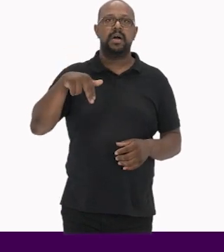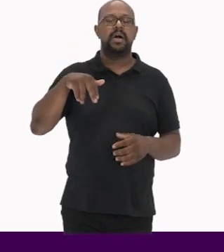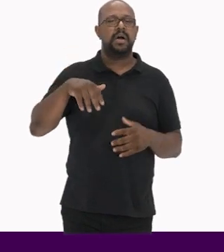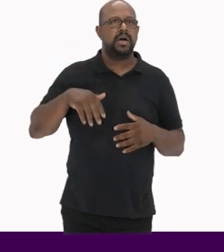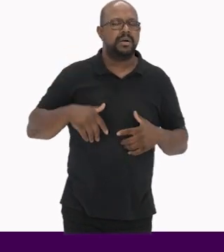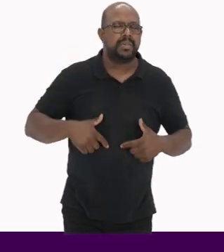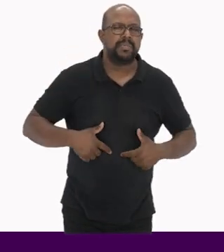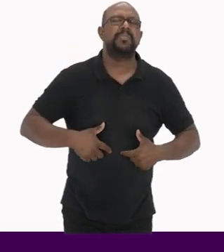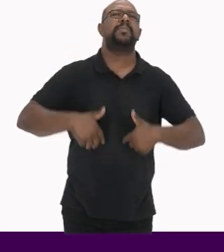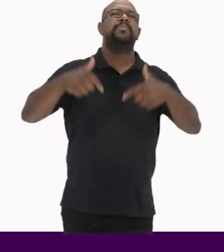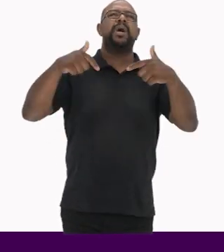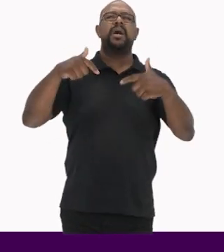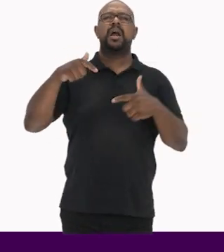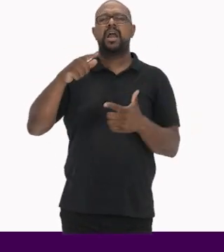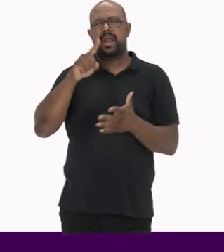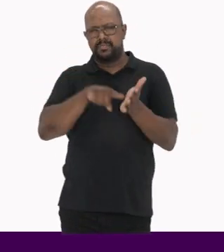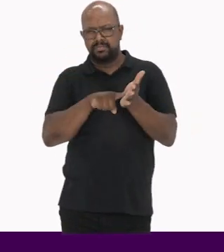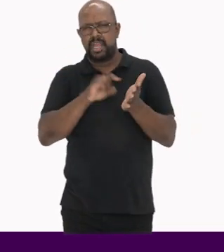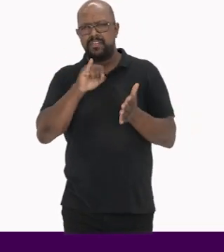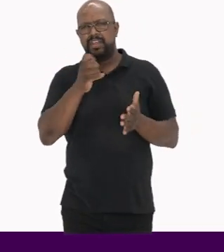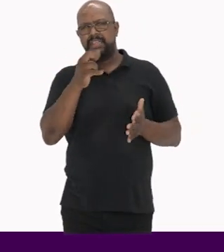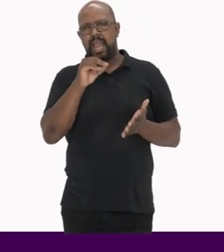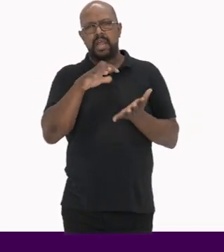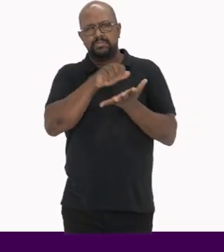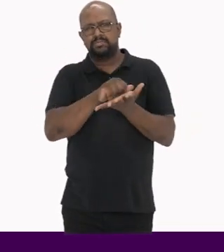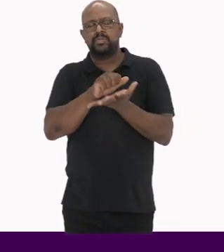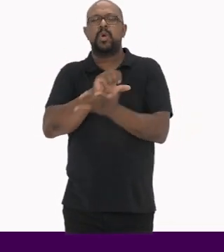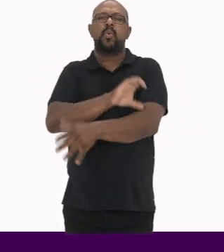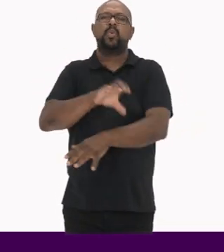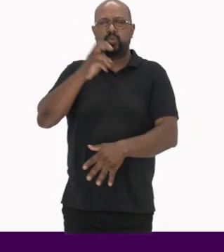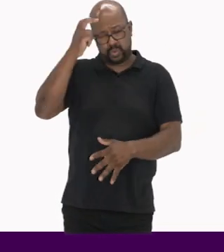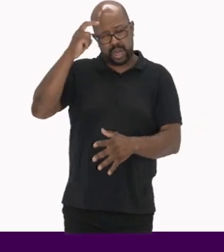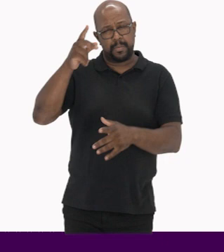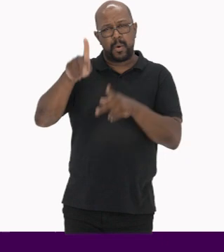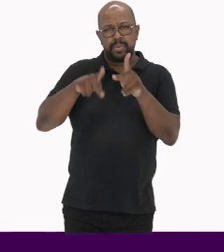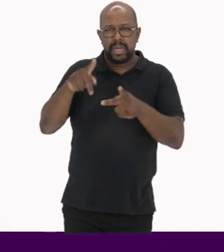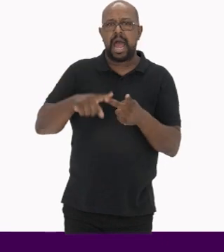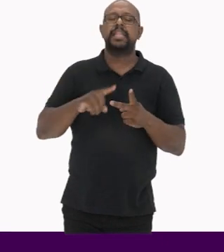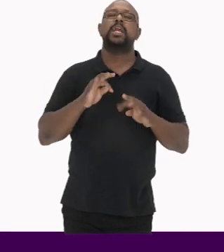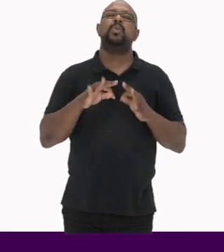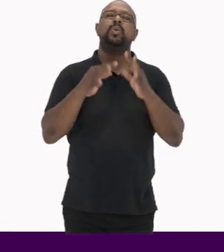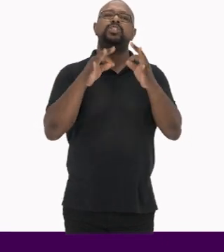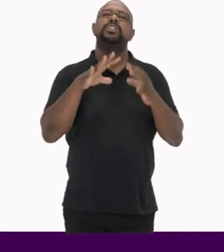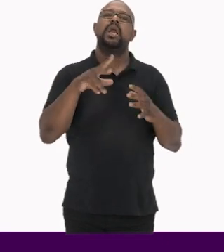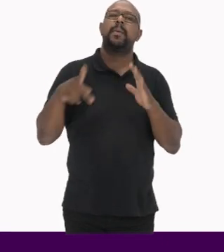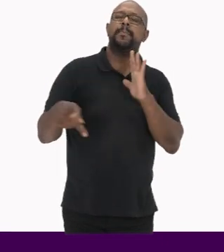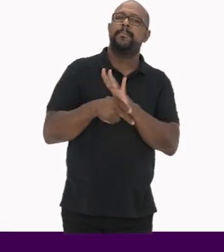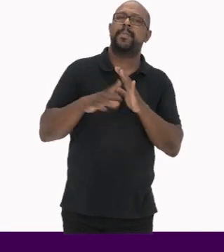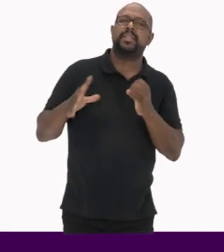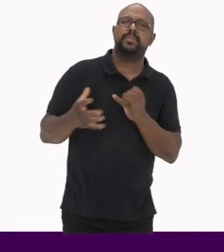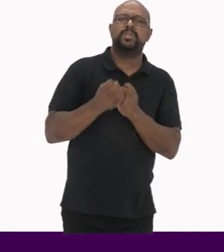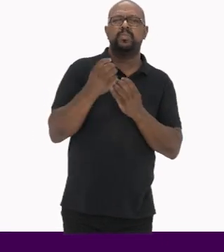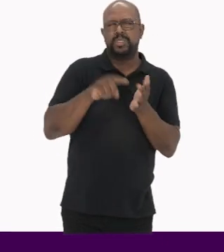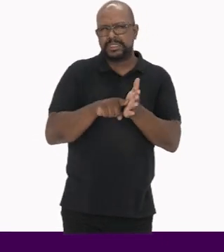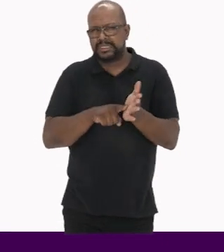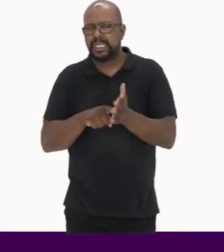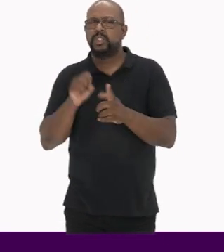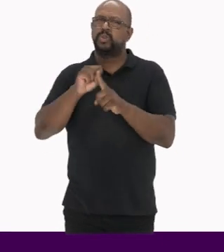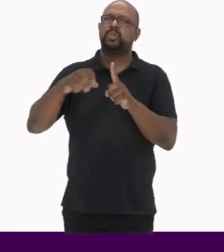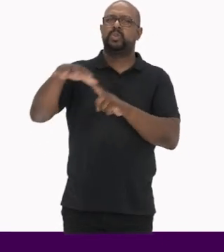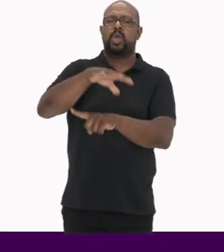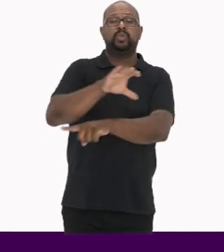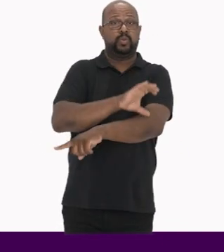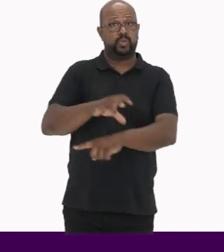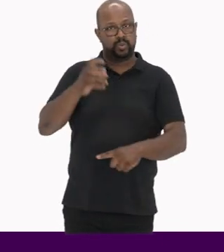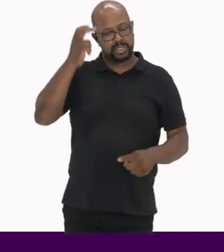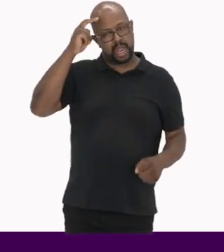Realizaram inventários sobre cultura popular Tecnologias patrimoniais e multilevantamentos socioculturais